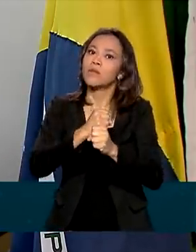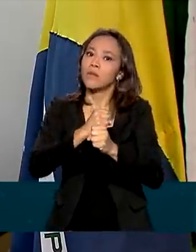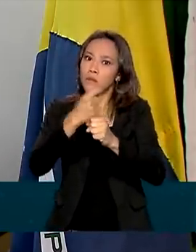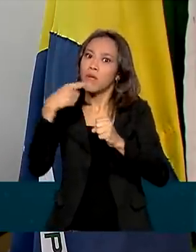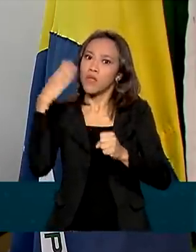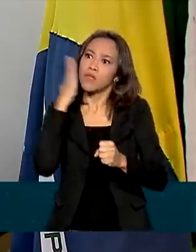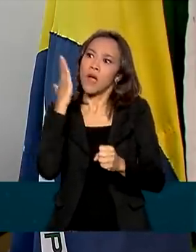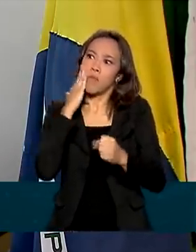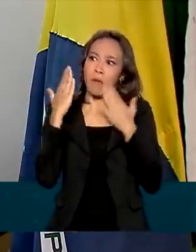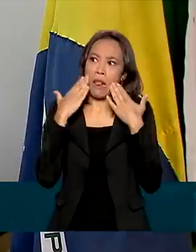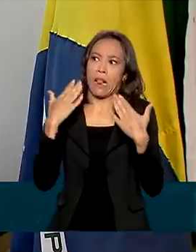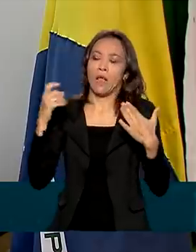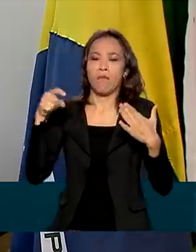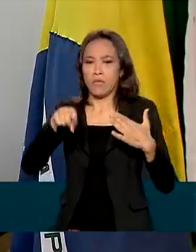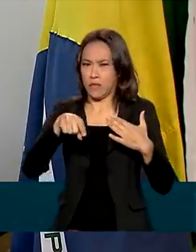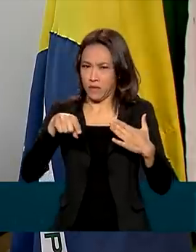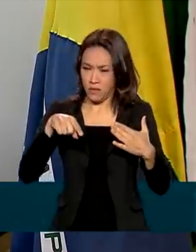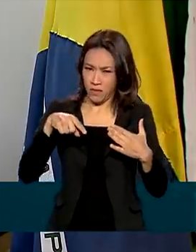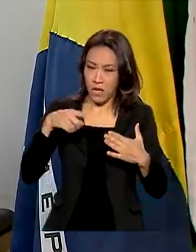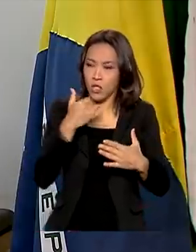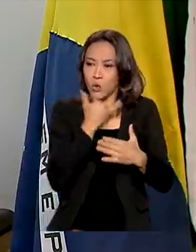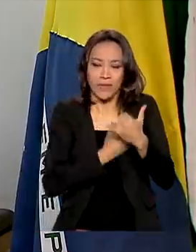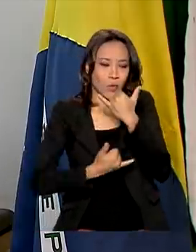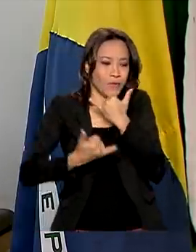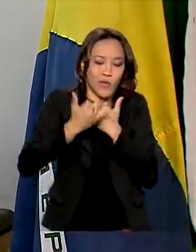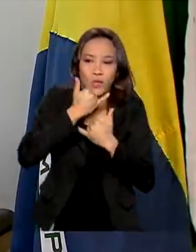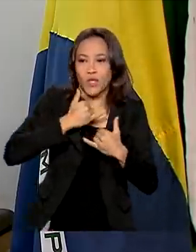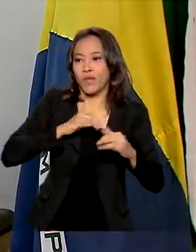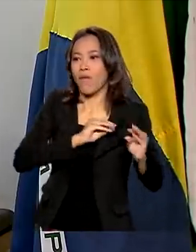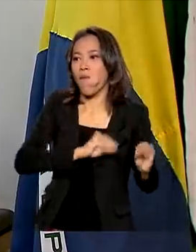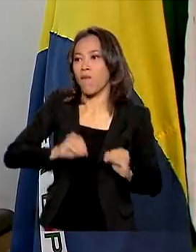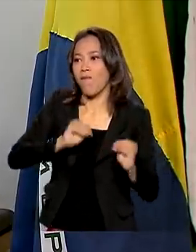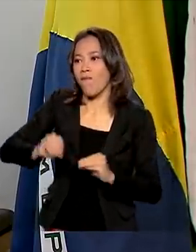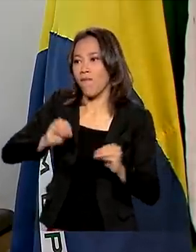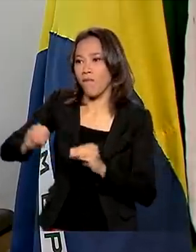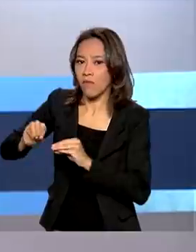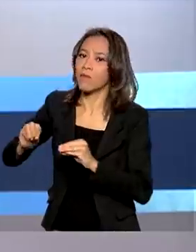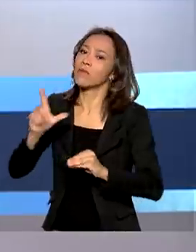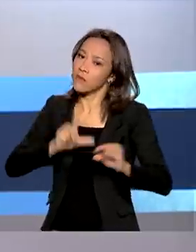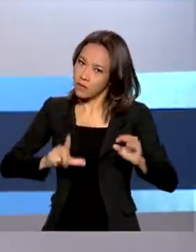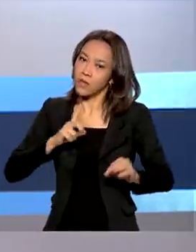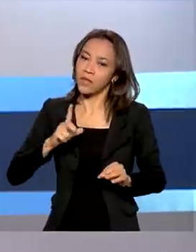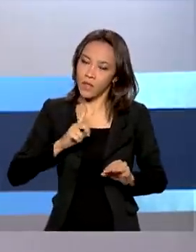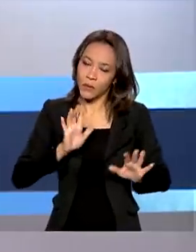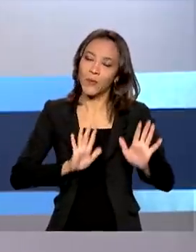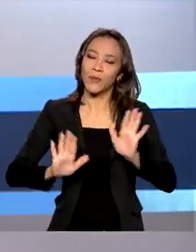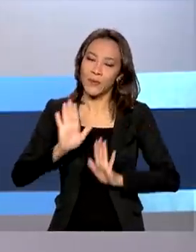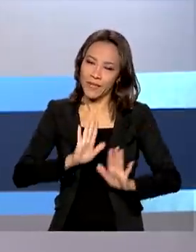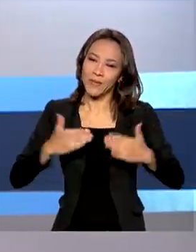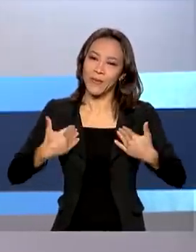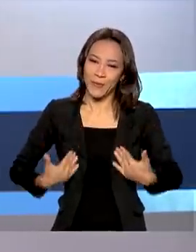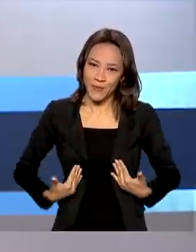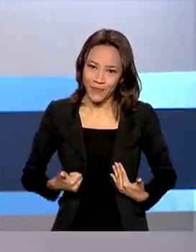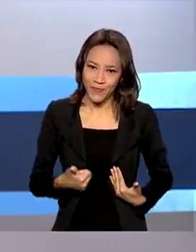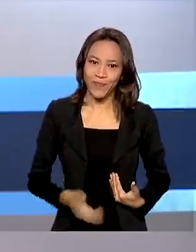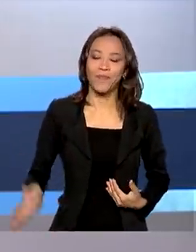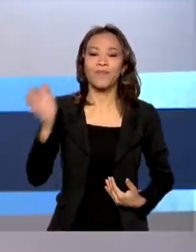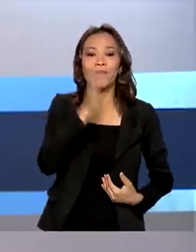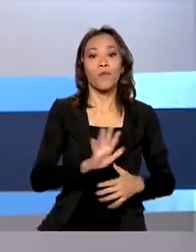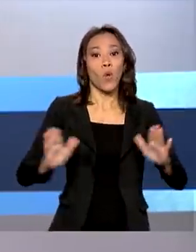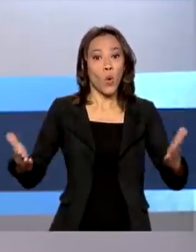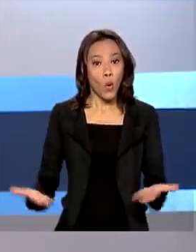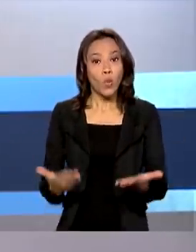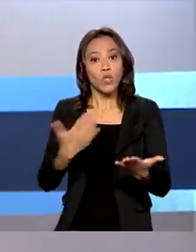a pandemia, mas isso não pode ser motivo para a gente retardar o cuidado com o nosso corpo. Começam hoje os Jogos